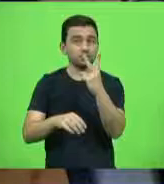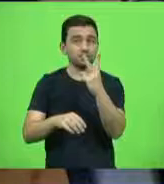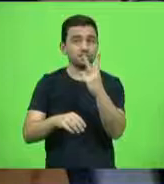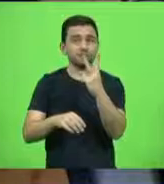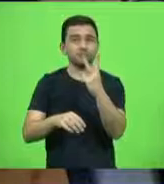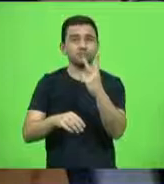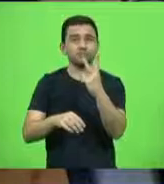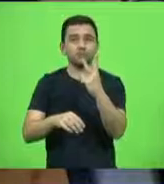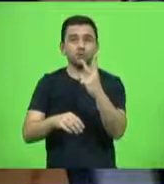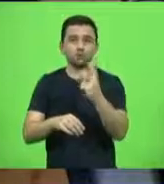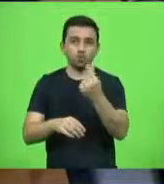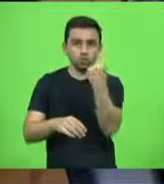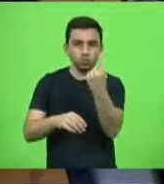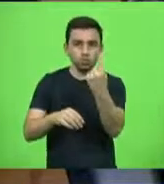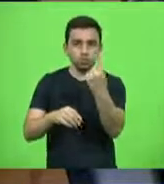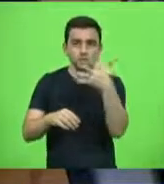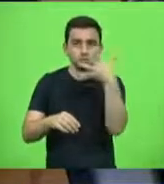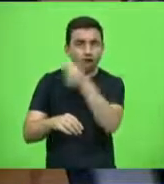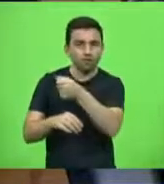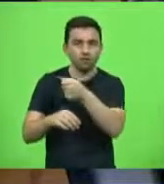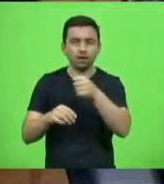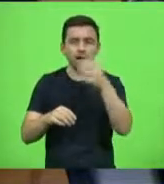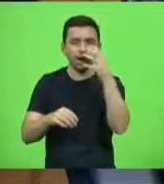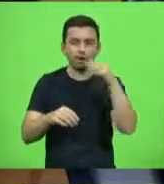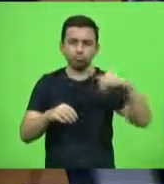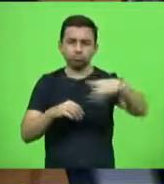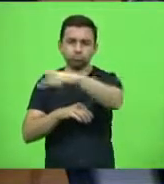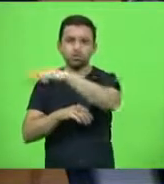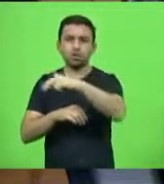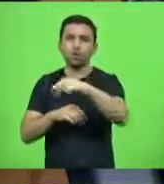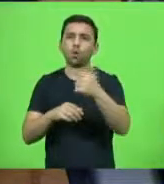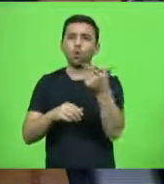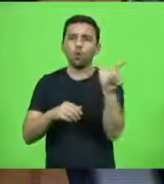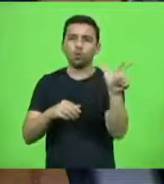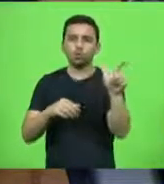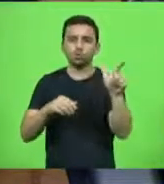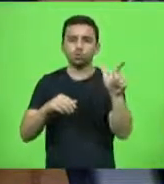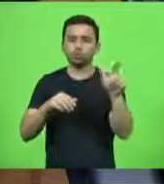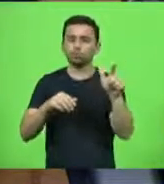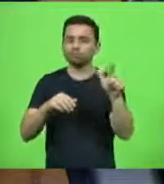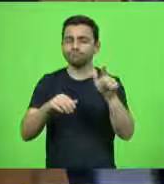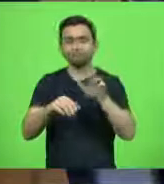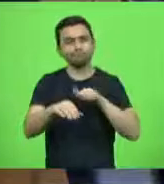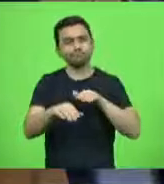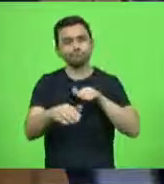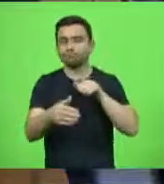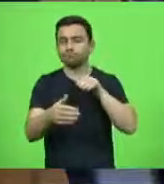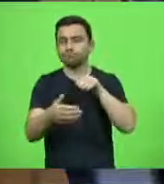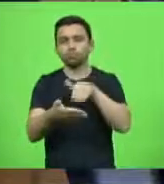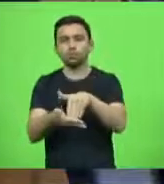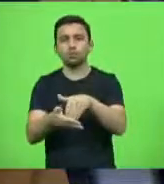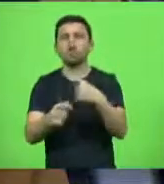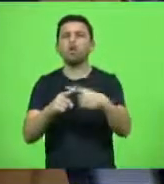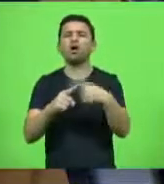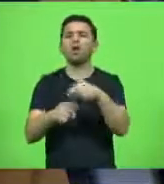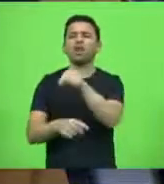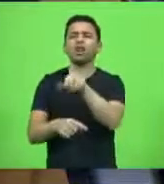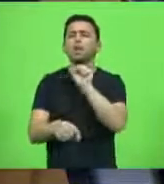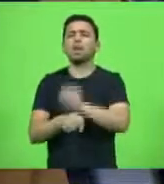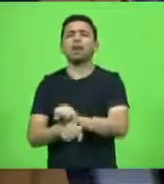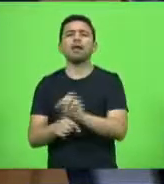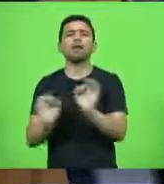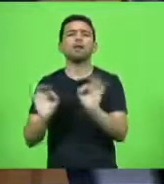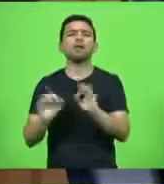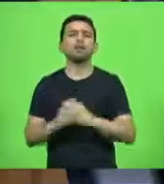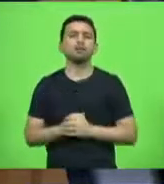Um conseguiu se salvar, o outro não. Poxa vida, por que que não segurou? Por que que não